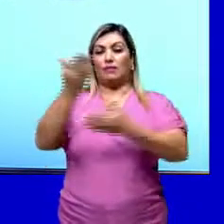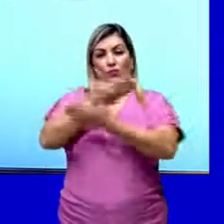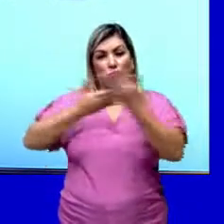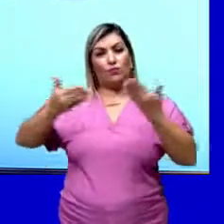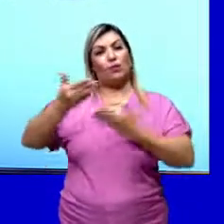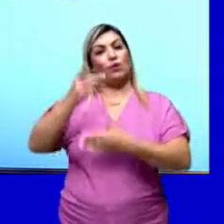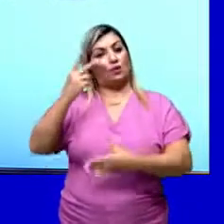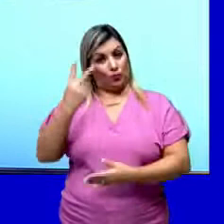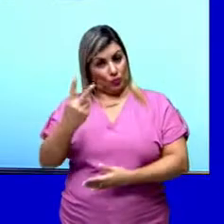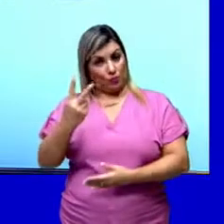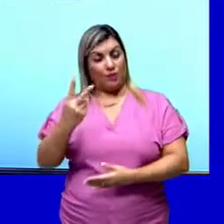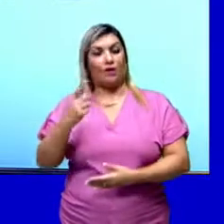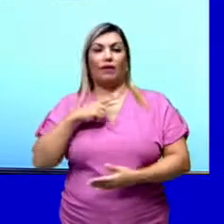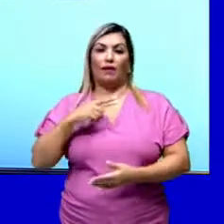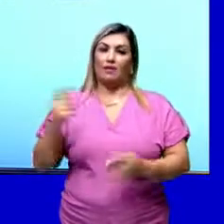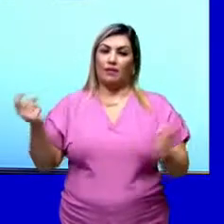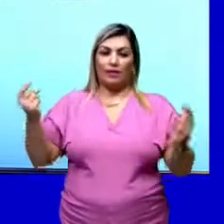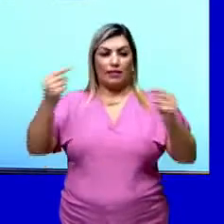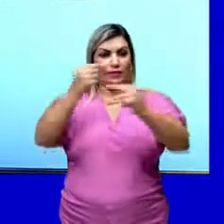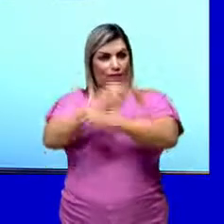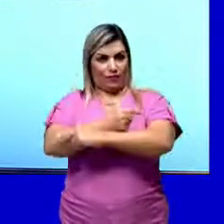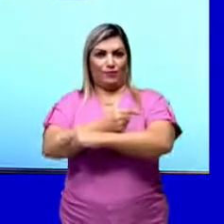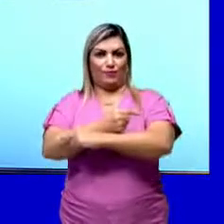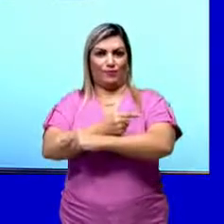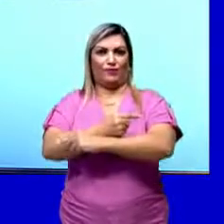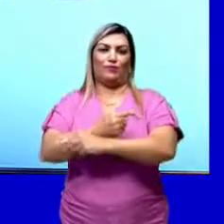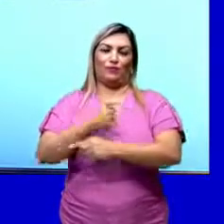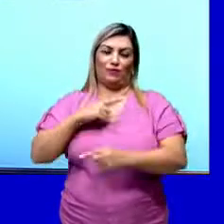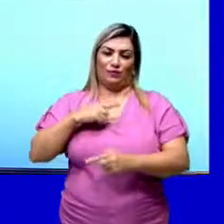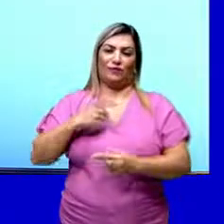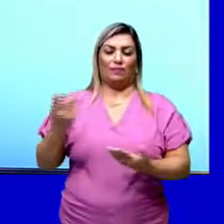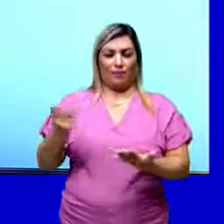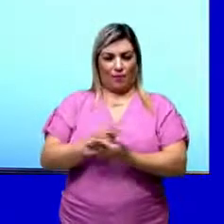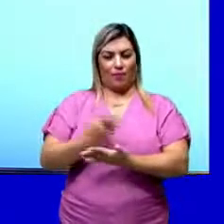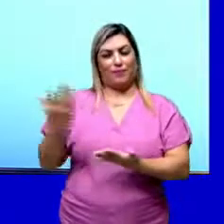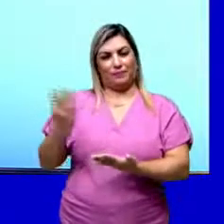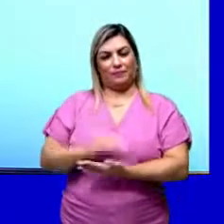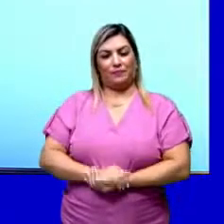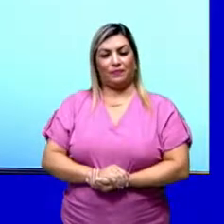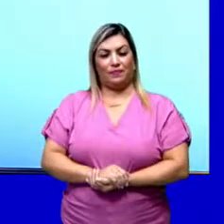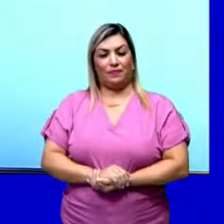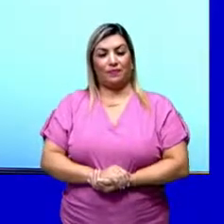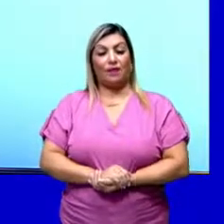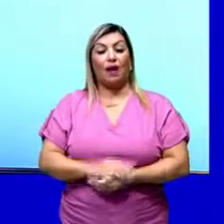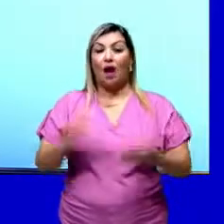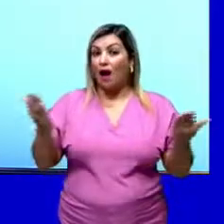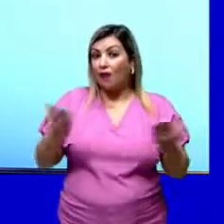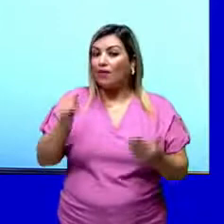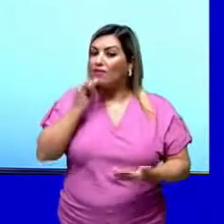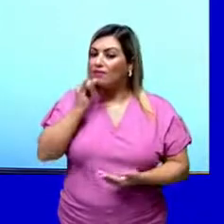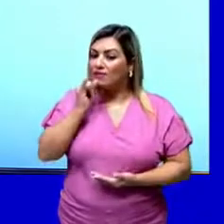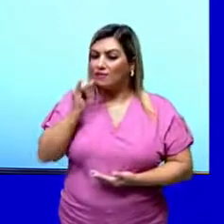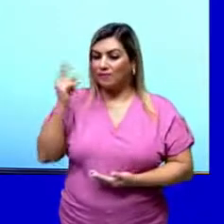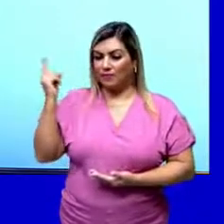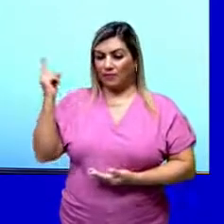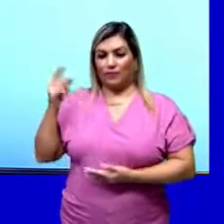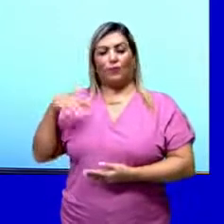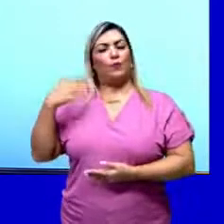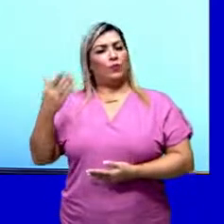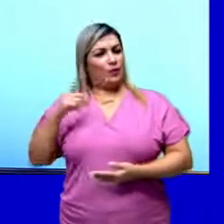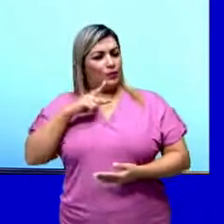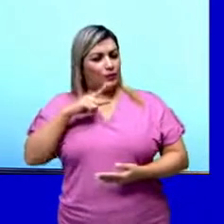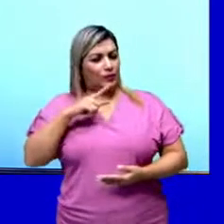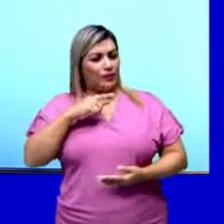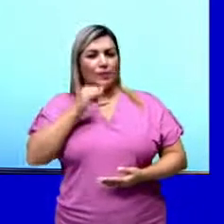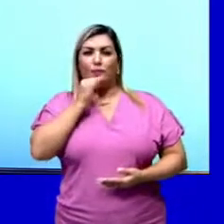troca, ela tem essa inversão aí entre os radicais. E chegamos, então, a um exemplo. Quando se